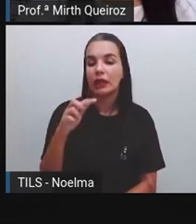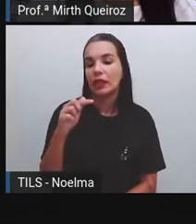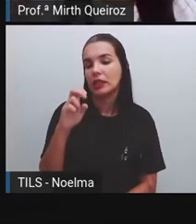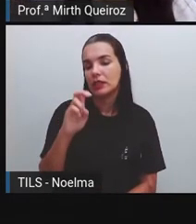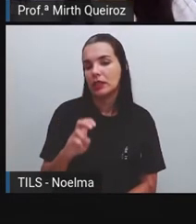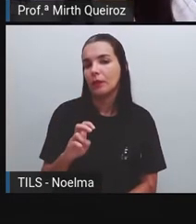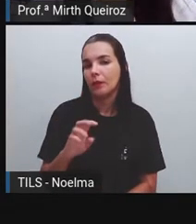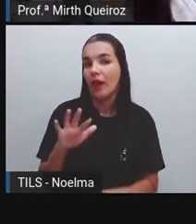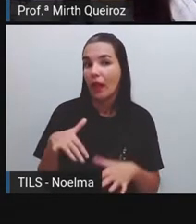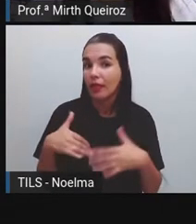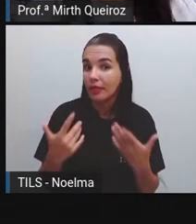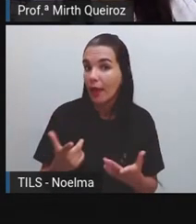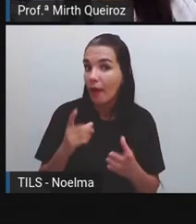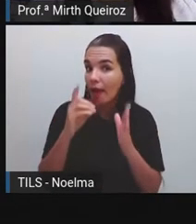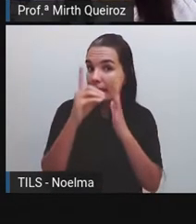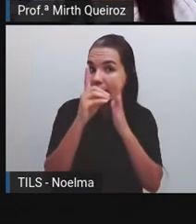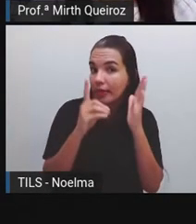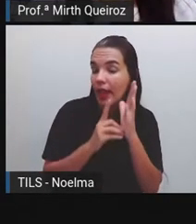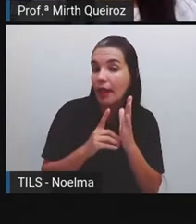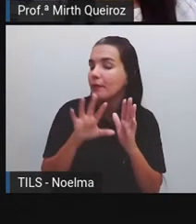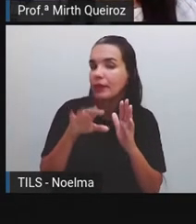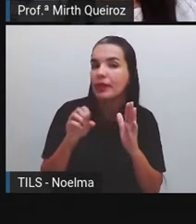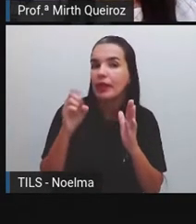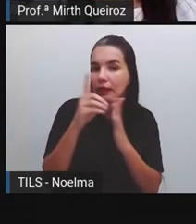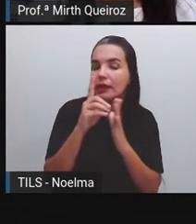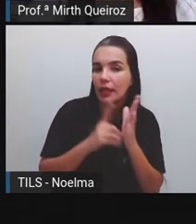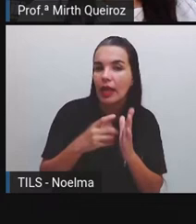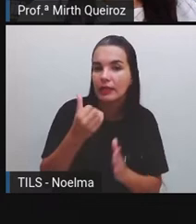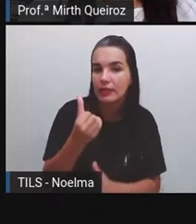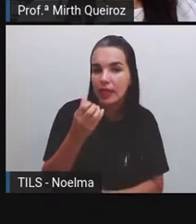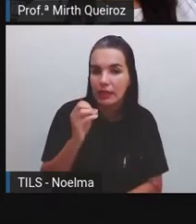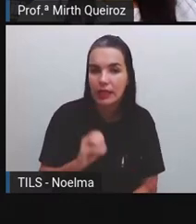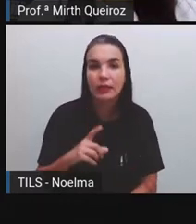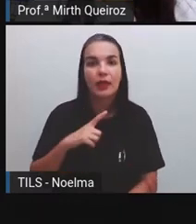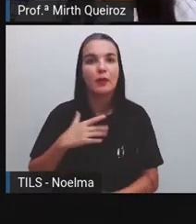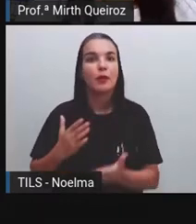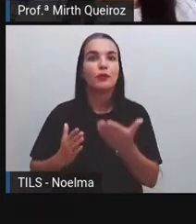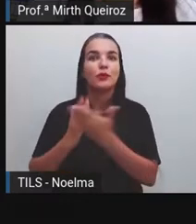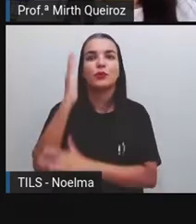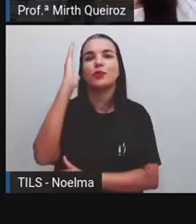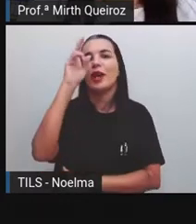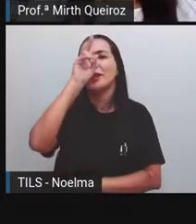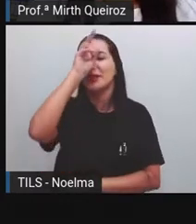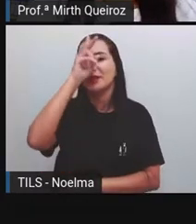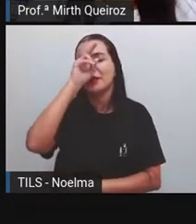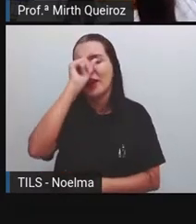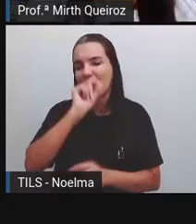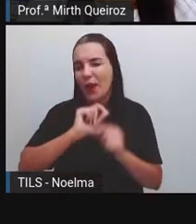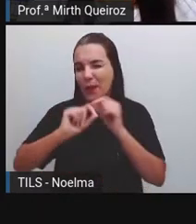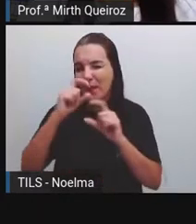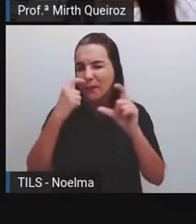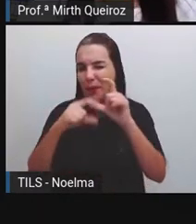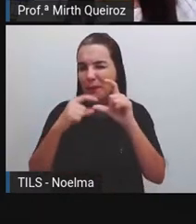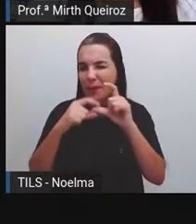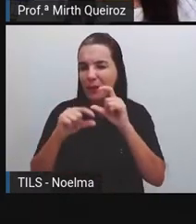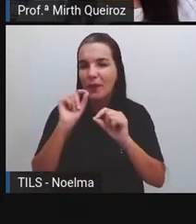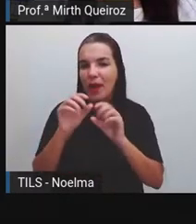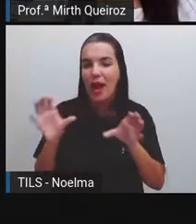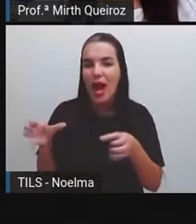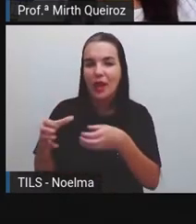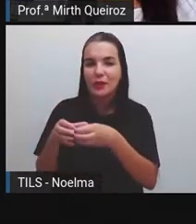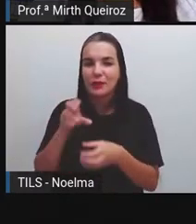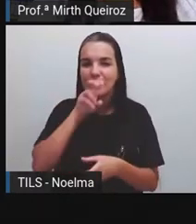Foi nessa mesma década de 60 que também surgiu as histórias em quadrinhos mais conhecidas do Brasil, que é da Turma da Mônica, que foi